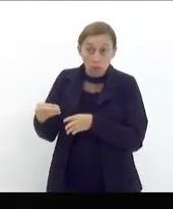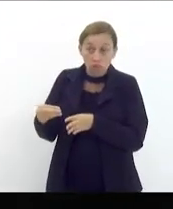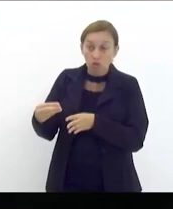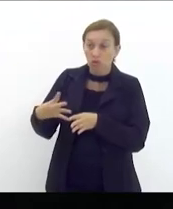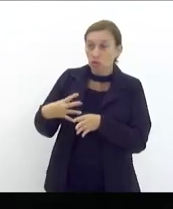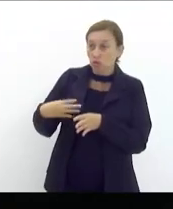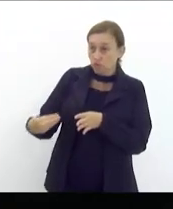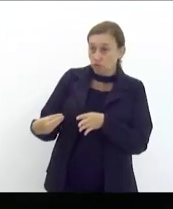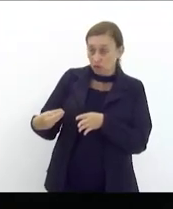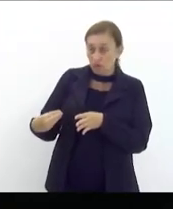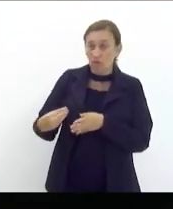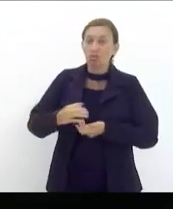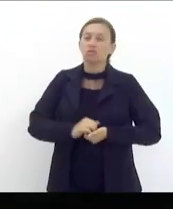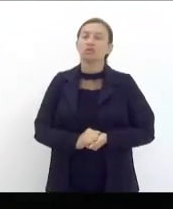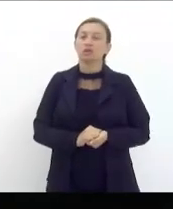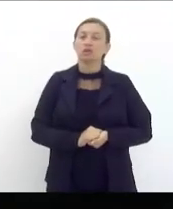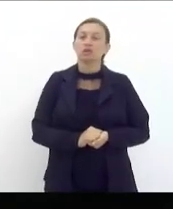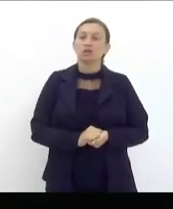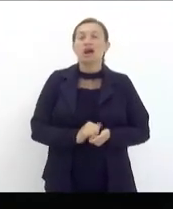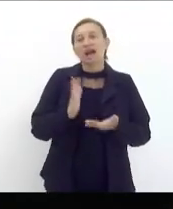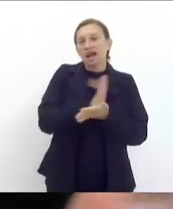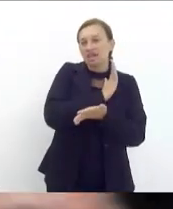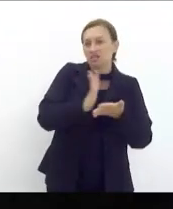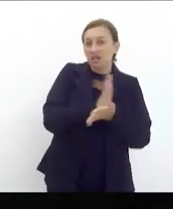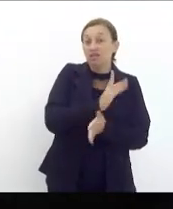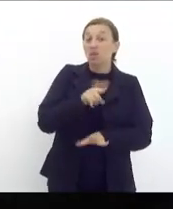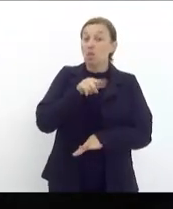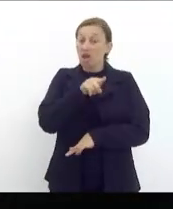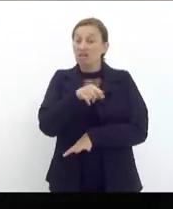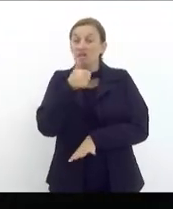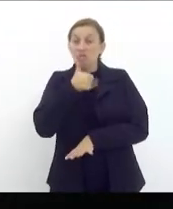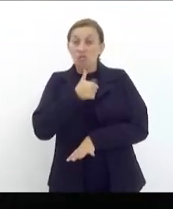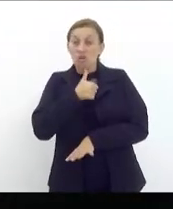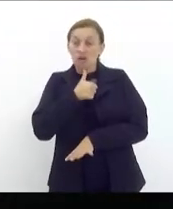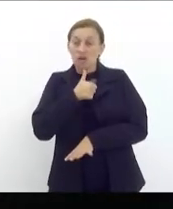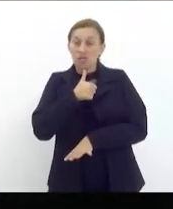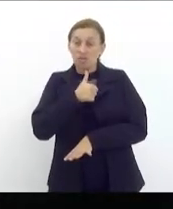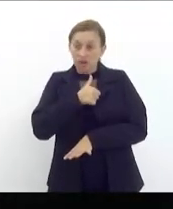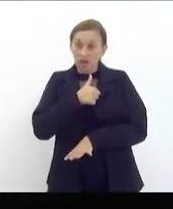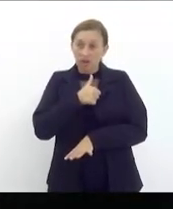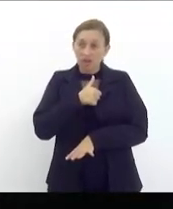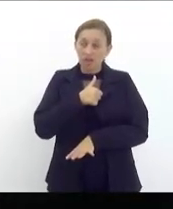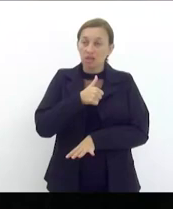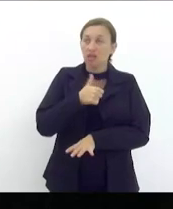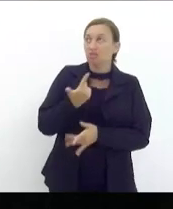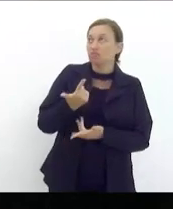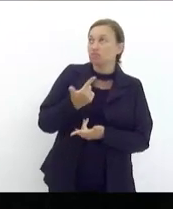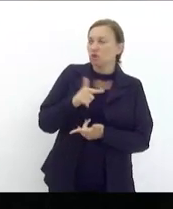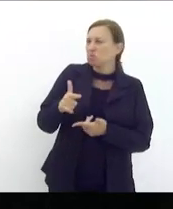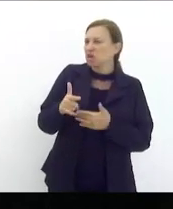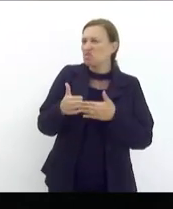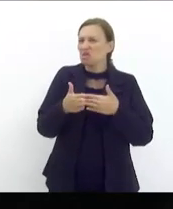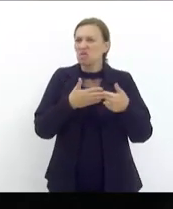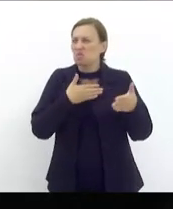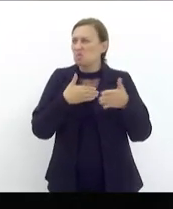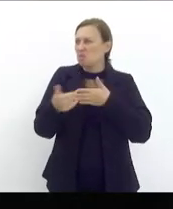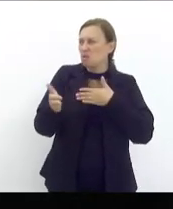sustento das suas famílias, muitas vezes são essas mulheres que numa lógica que não teve qualquer